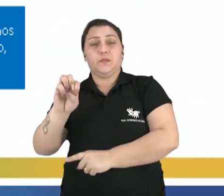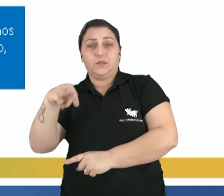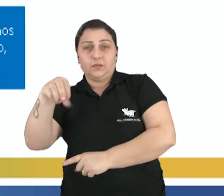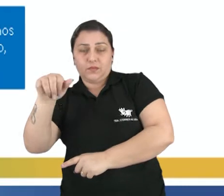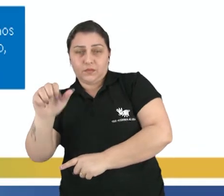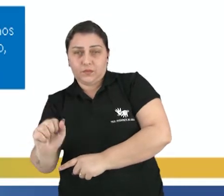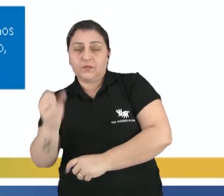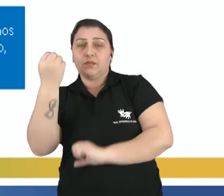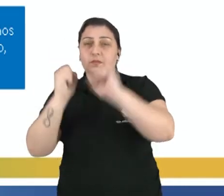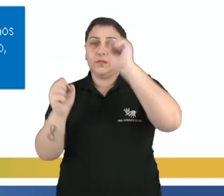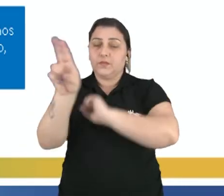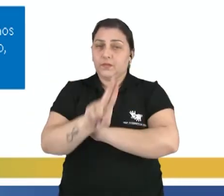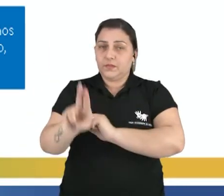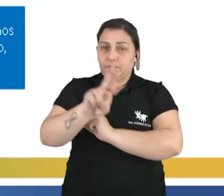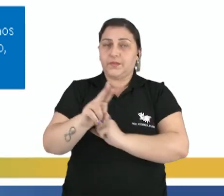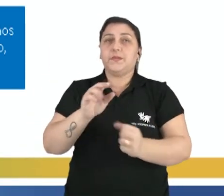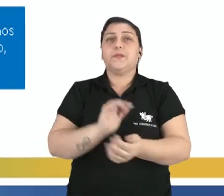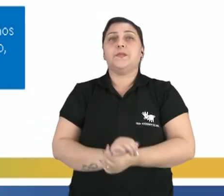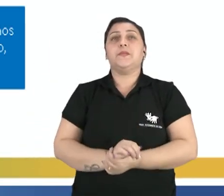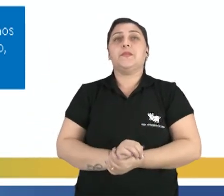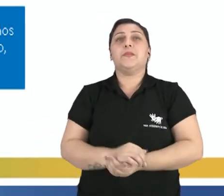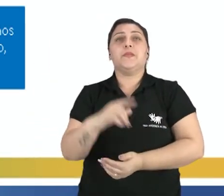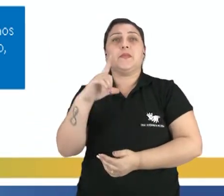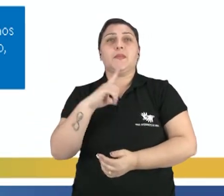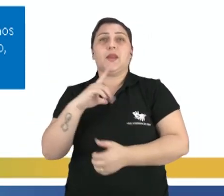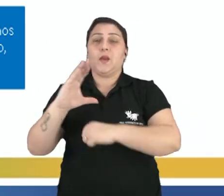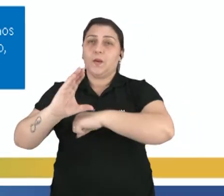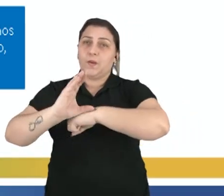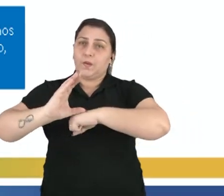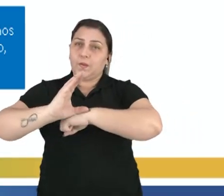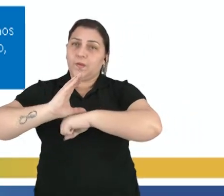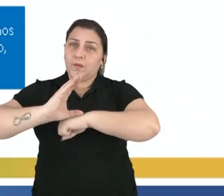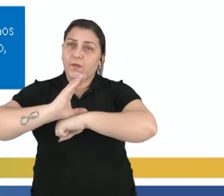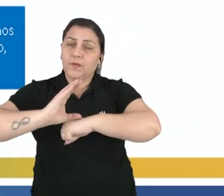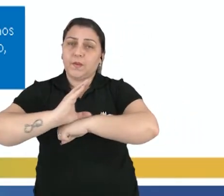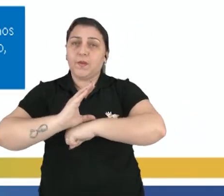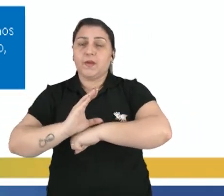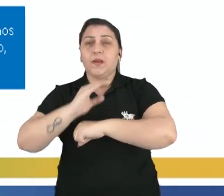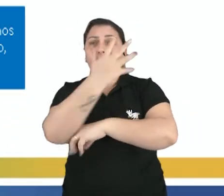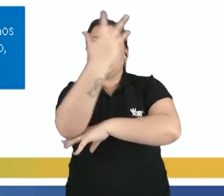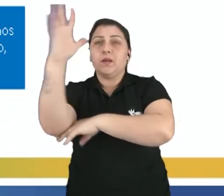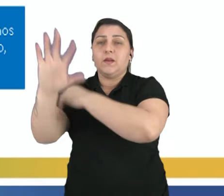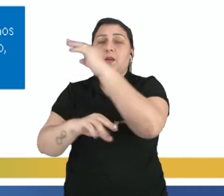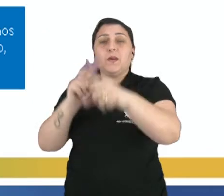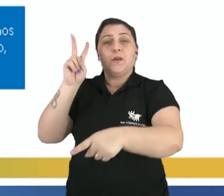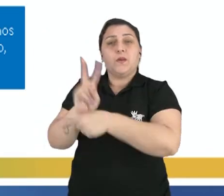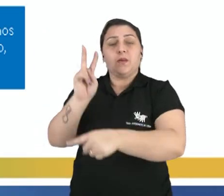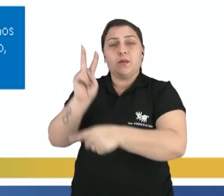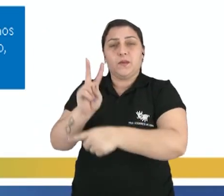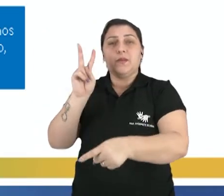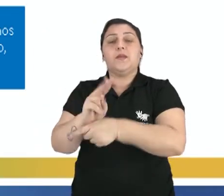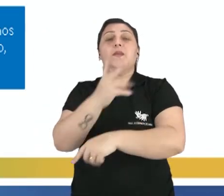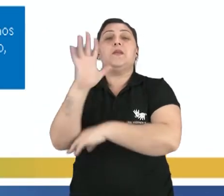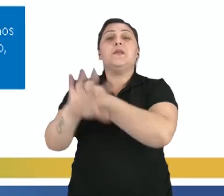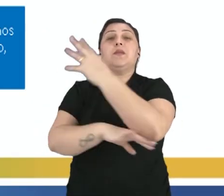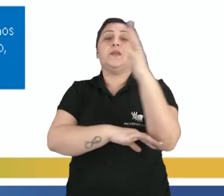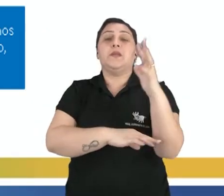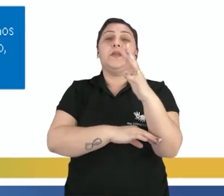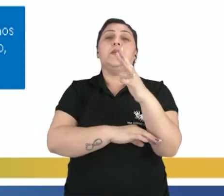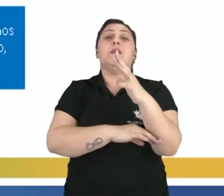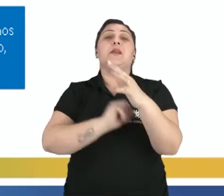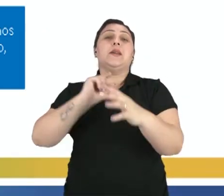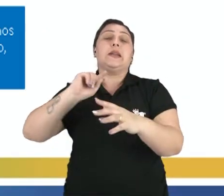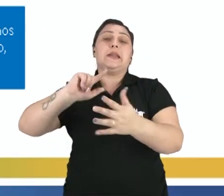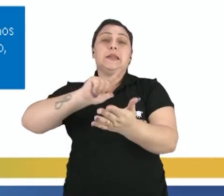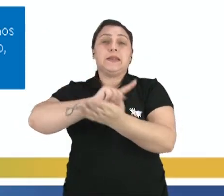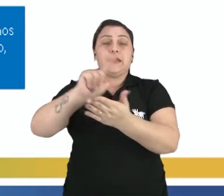meio industrial, entre outros. Nós temos o cinza, que é o ambiental, que é a conservação do meio ambiente, a descontaminação